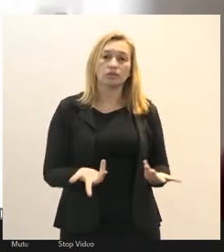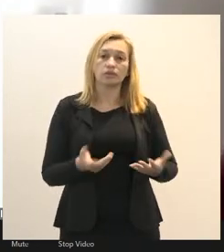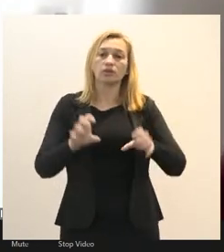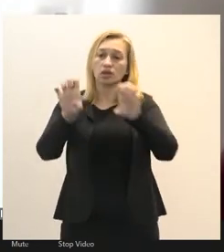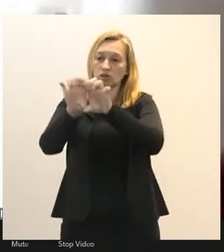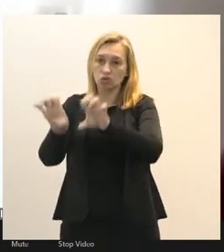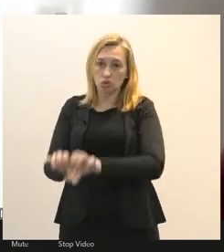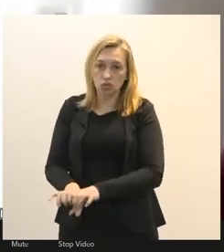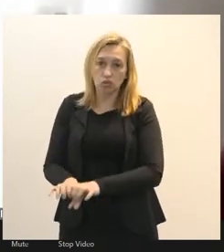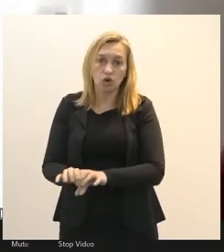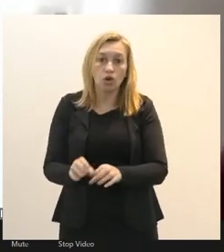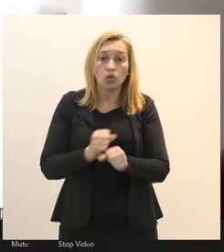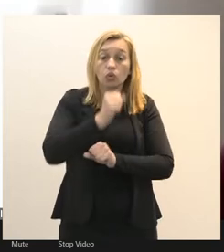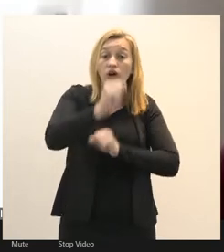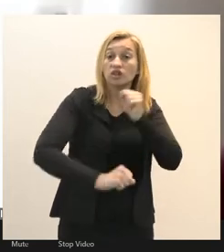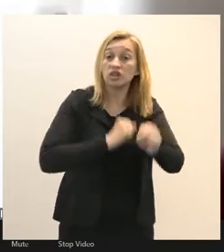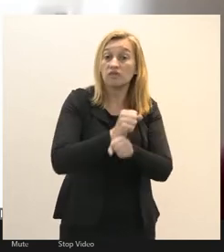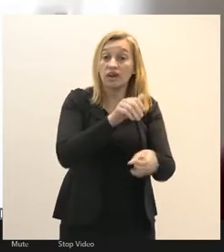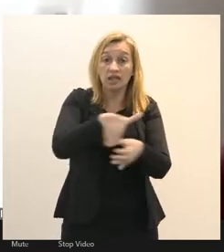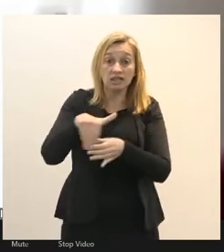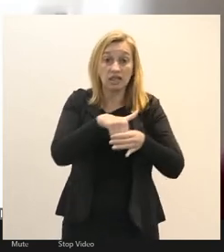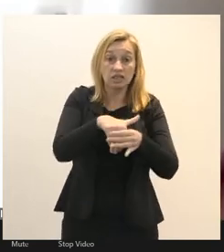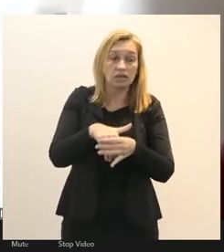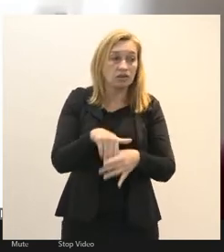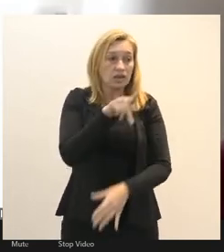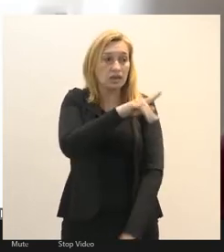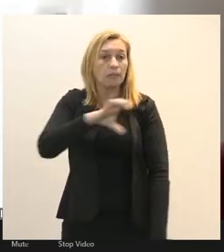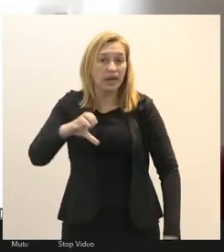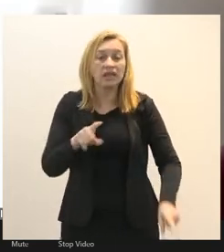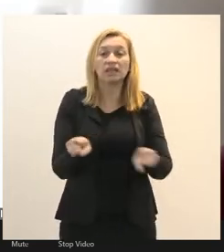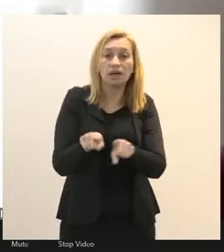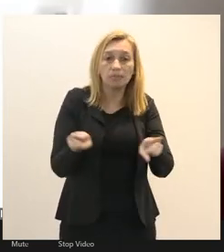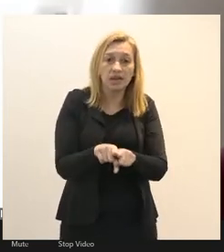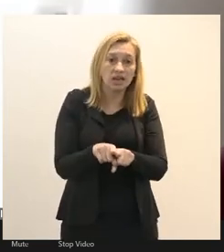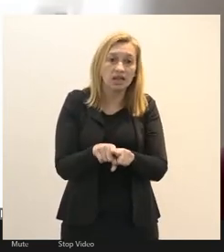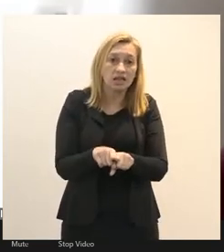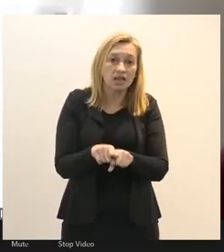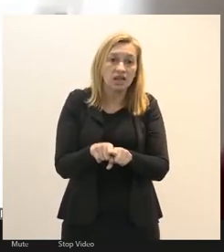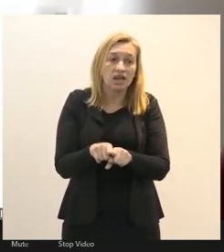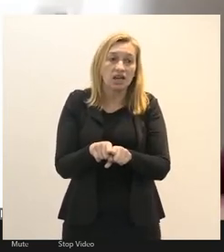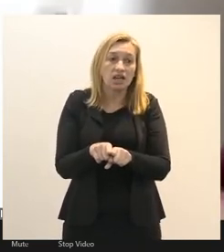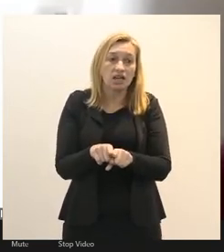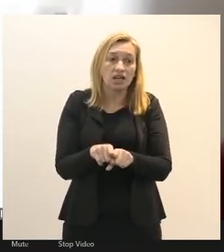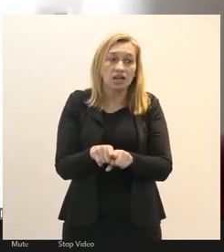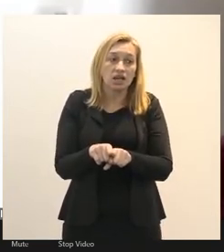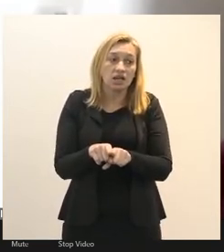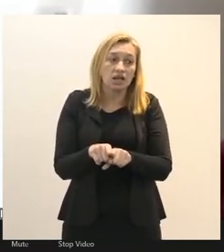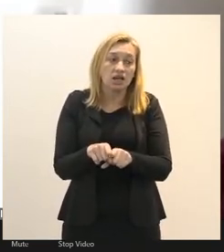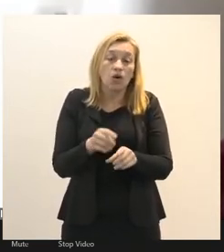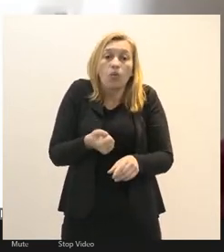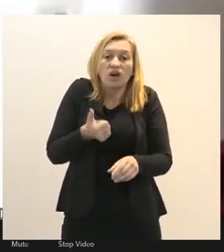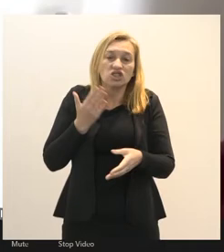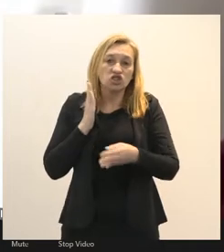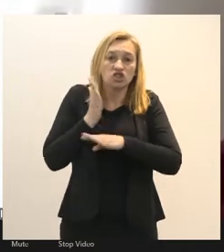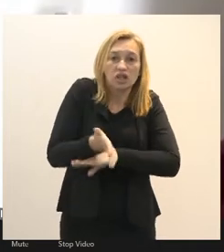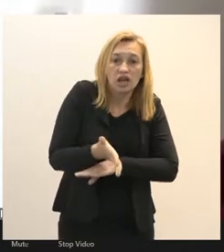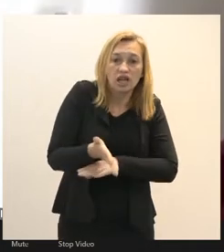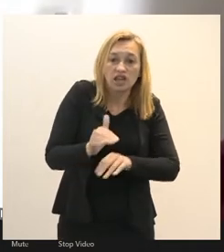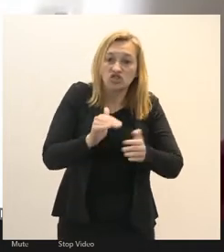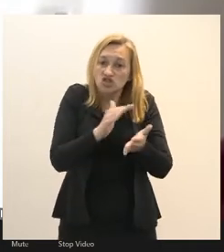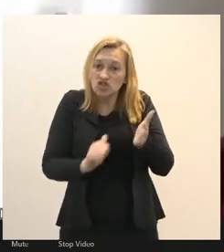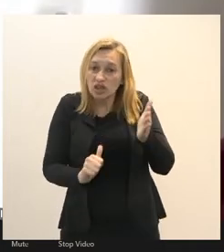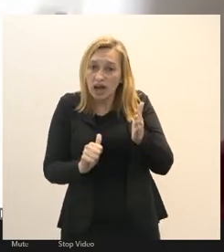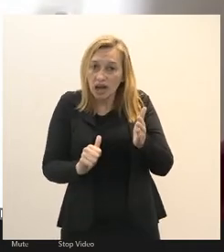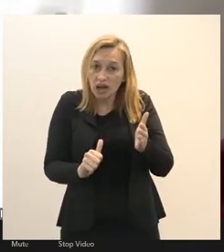do ano que vem que é essa PEC também coloca de uma forma indireta tirar a estabilidade do servidor público